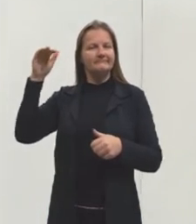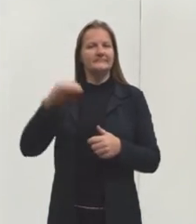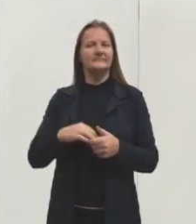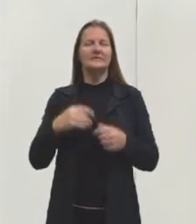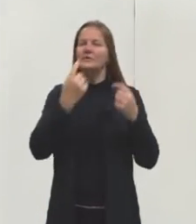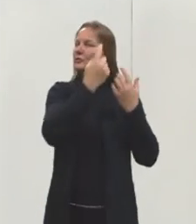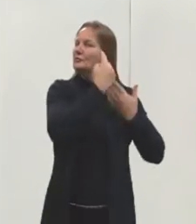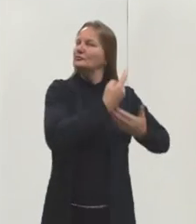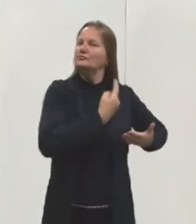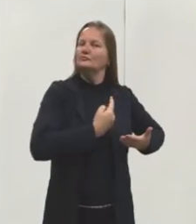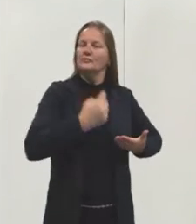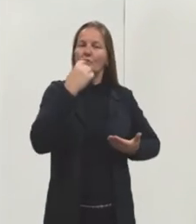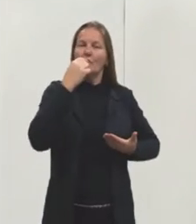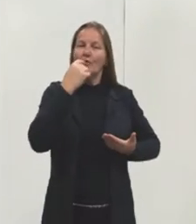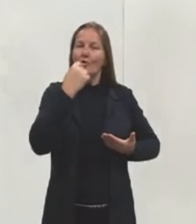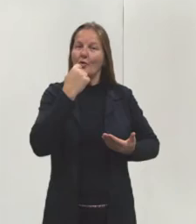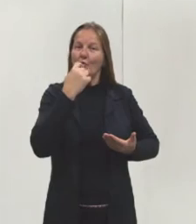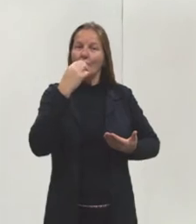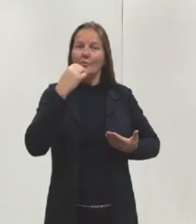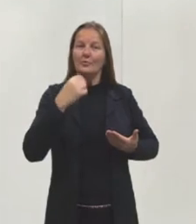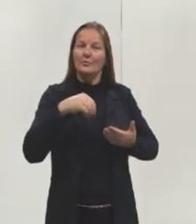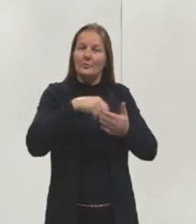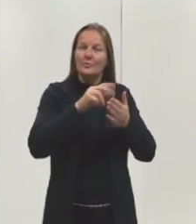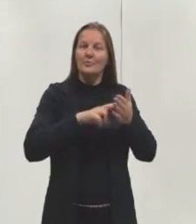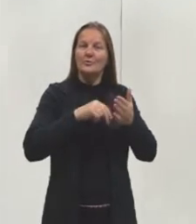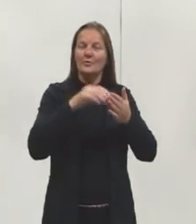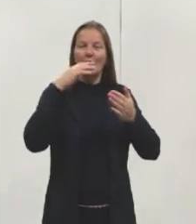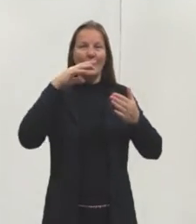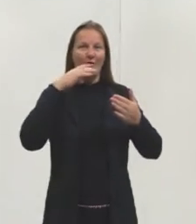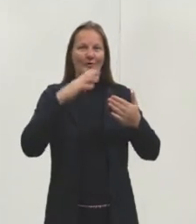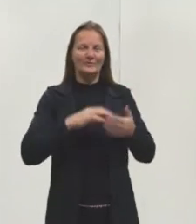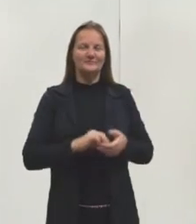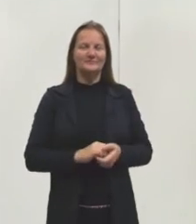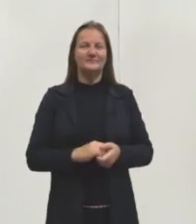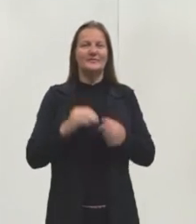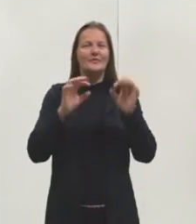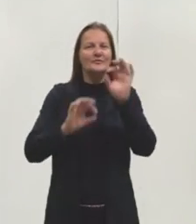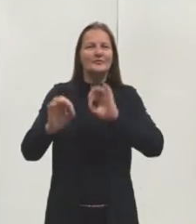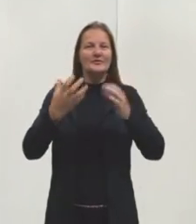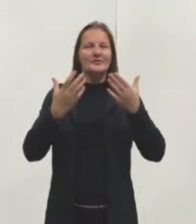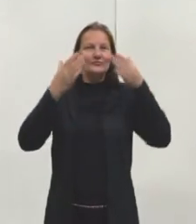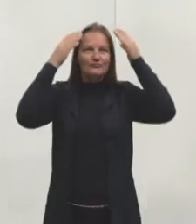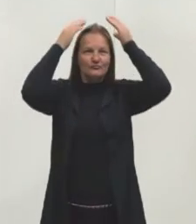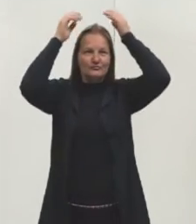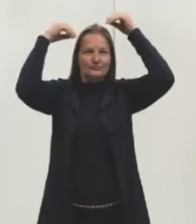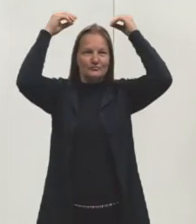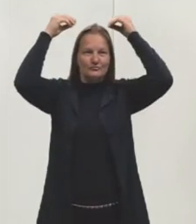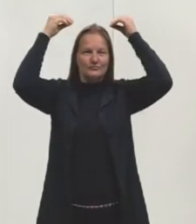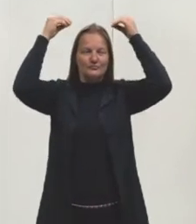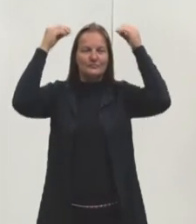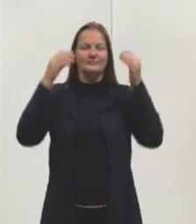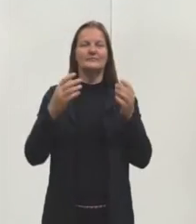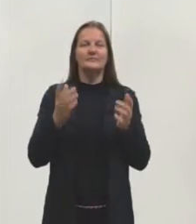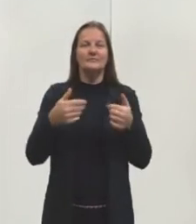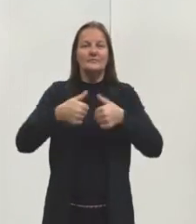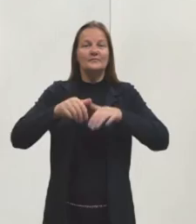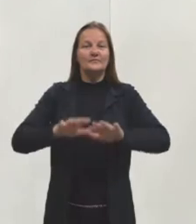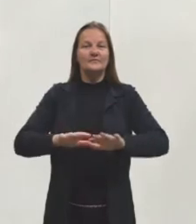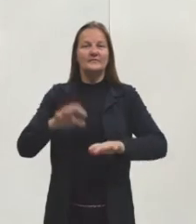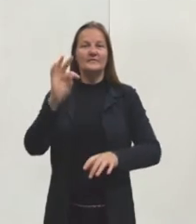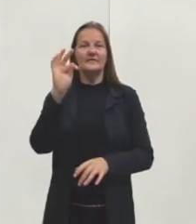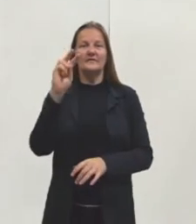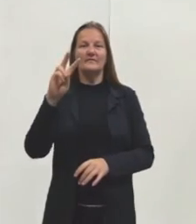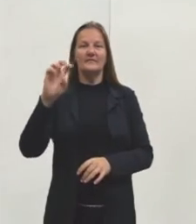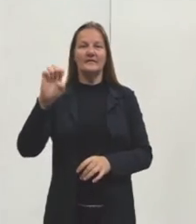cacheados coloridos, pintados de vermelho, hoje organizados em um coque. Estou aqui no estúdio da TVE